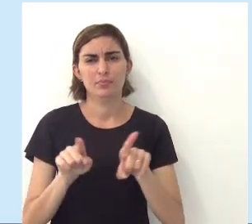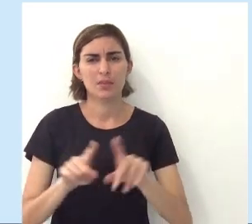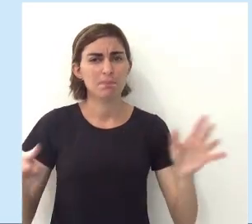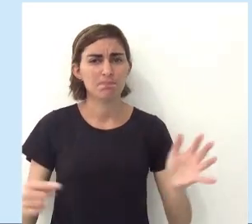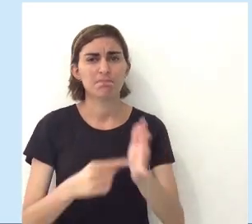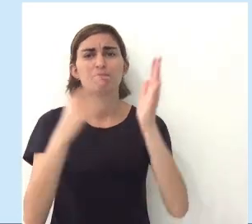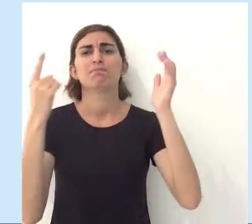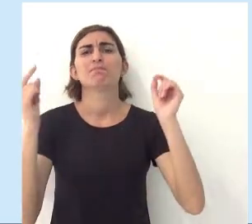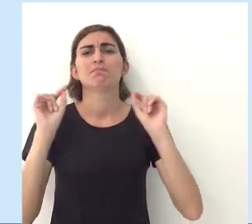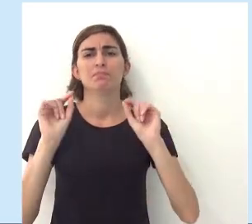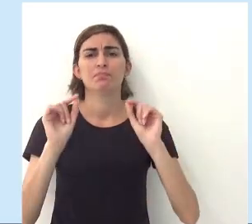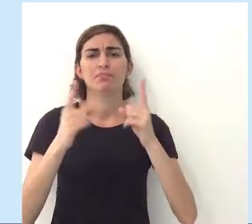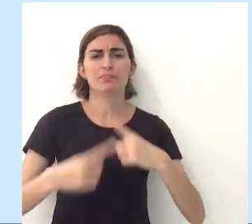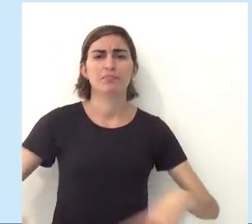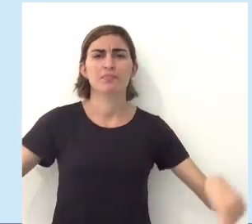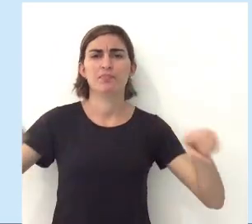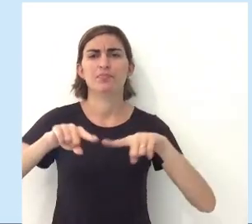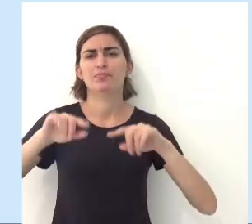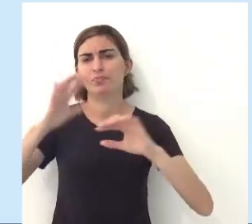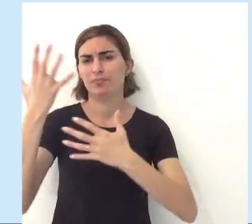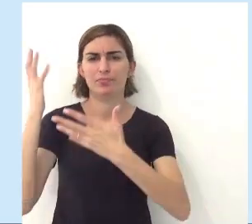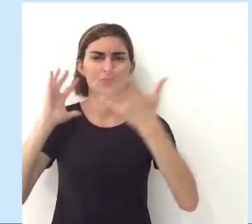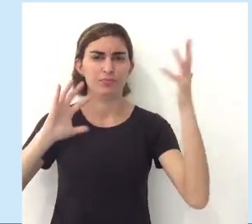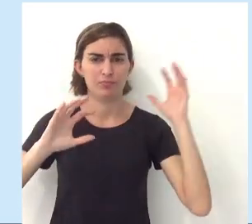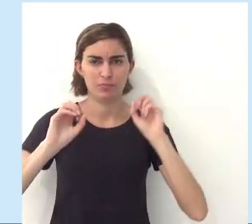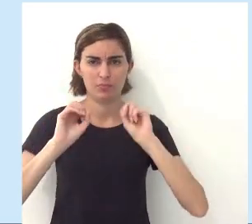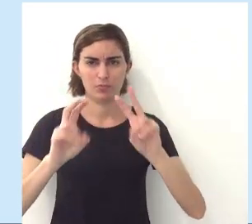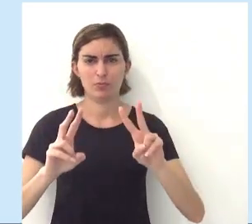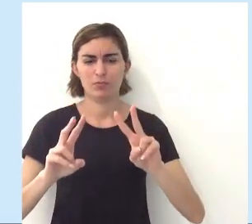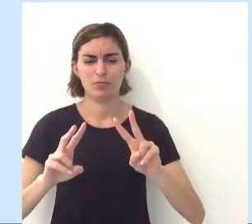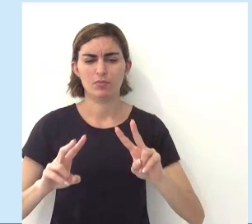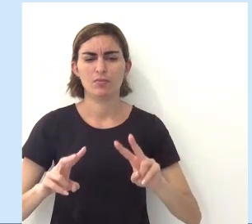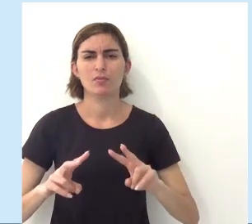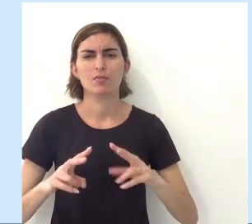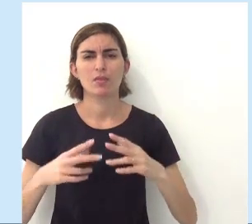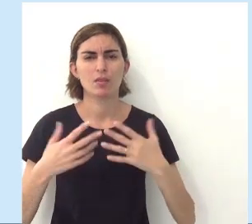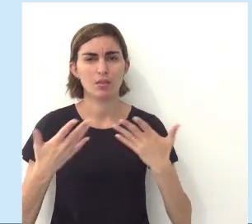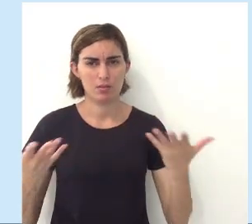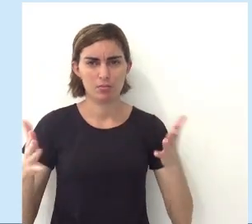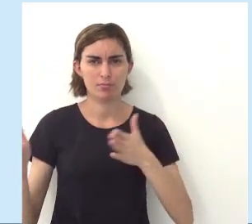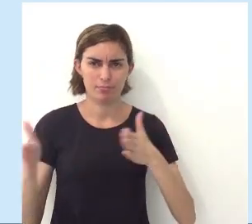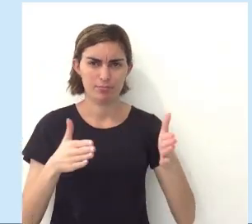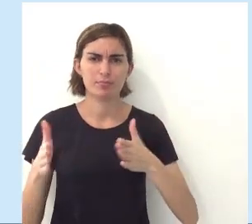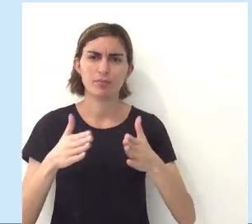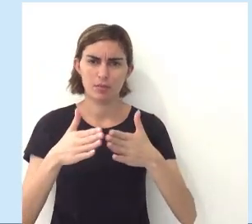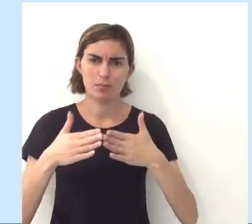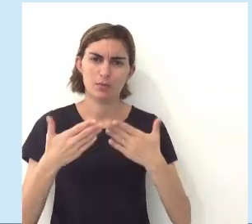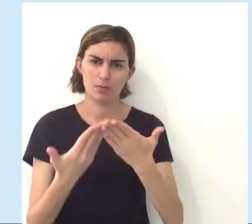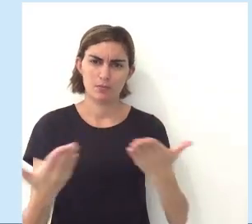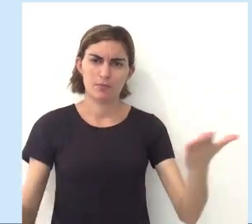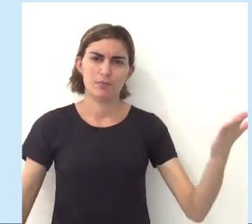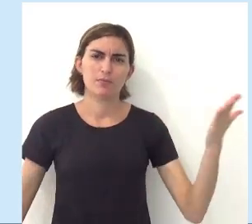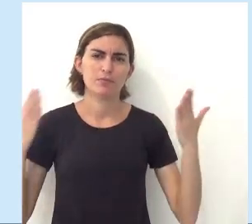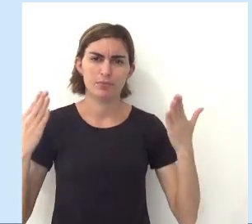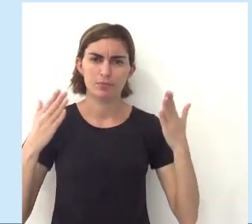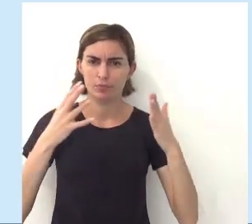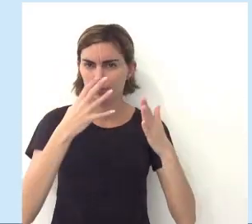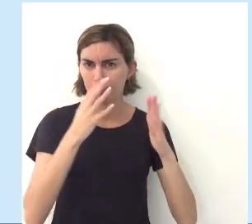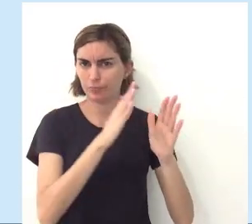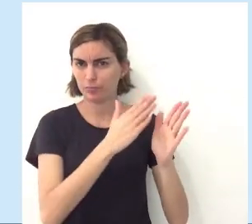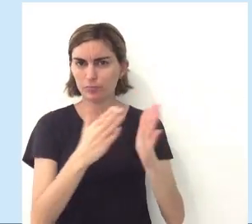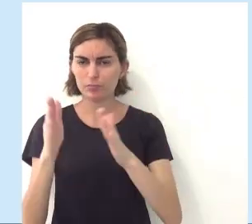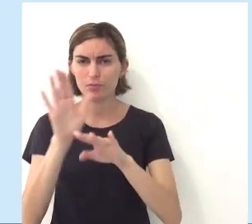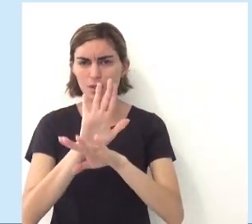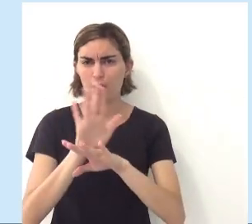muito impactante pra o nosso meio ambiente. Ok, gente? Nesse momento eu quero pedir pra vocês que